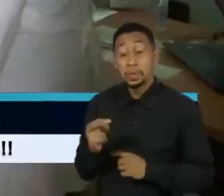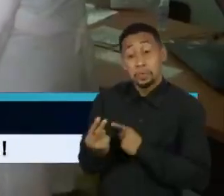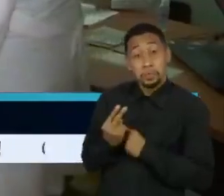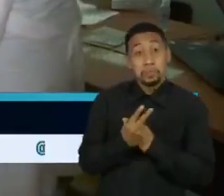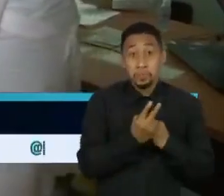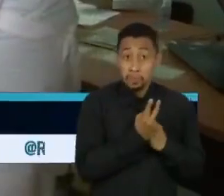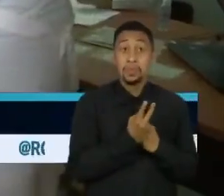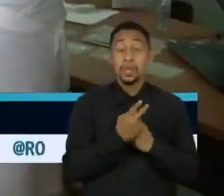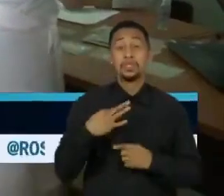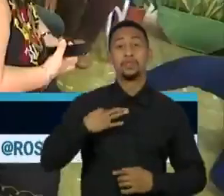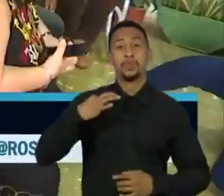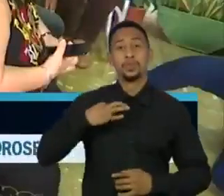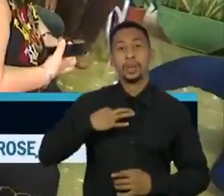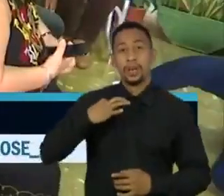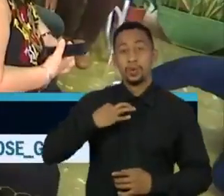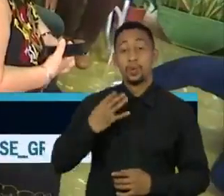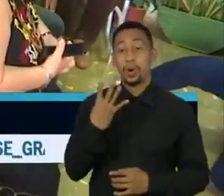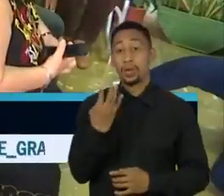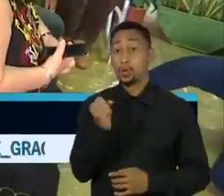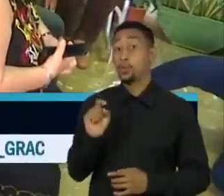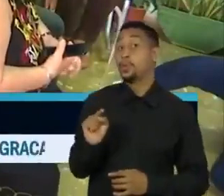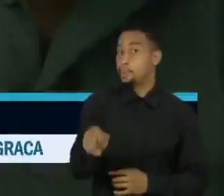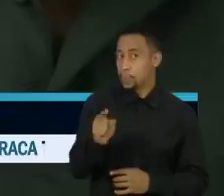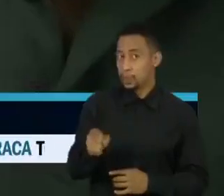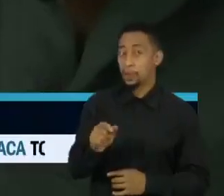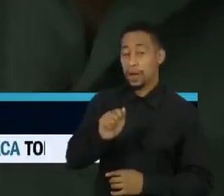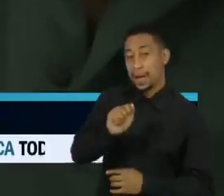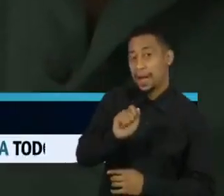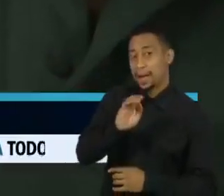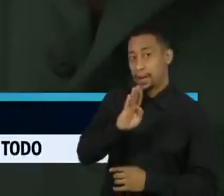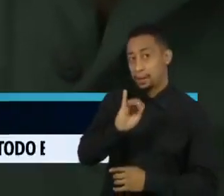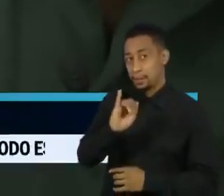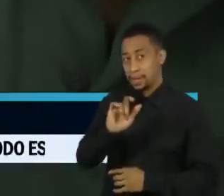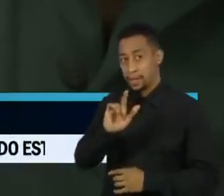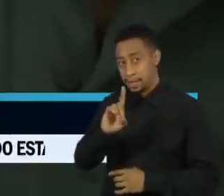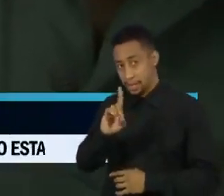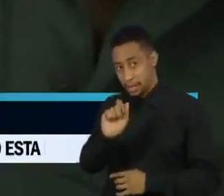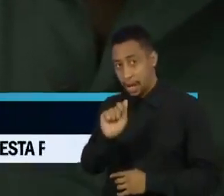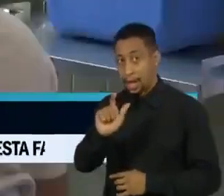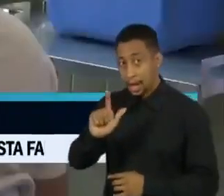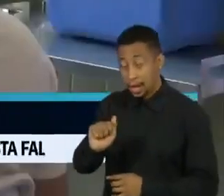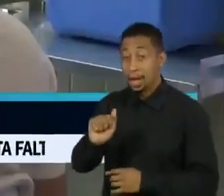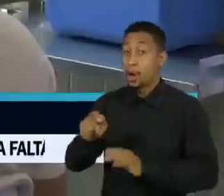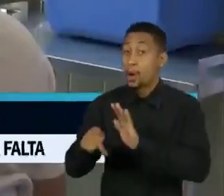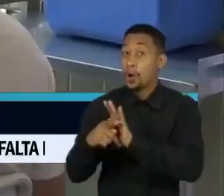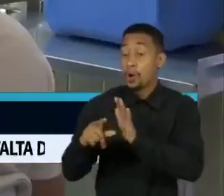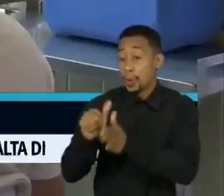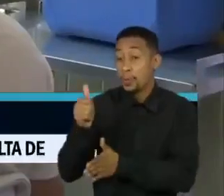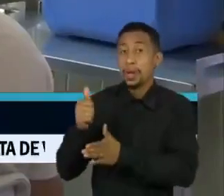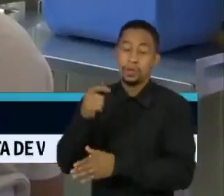mil voluntários. A Abdala é um dos imunizantes desenvolvidos na ilha e deve ser aplicada em três doses.